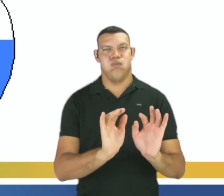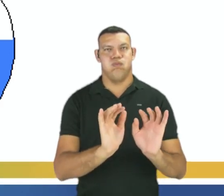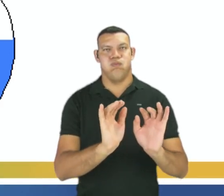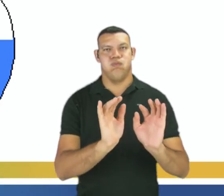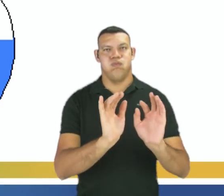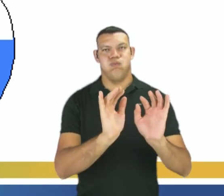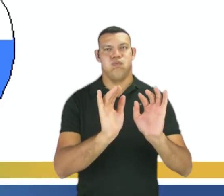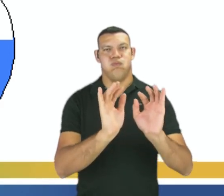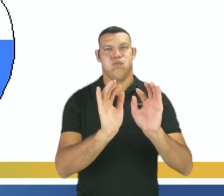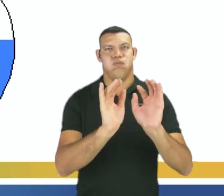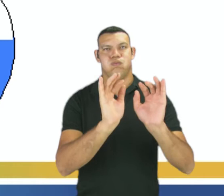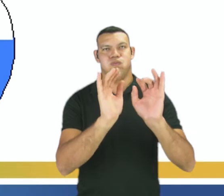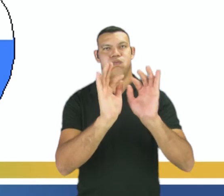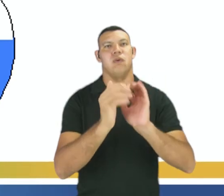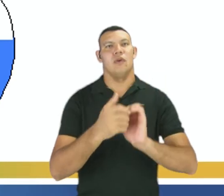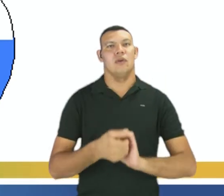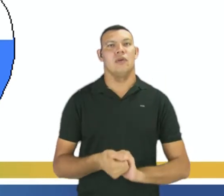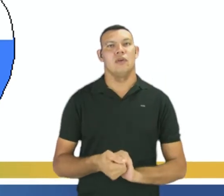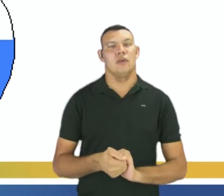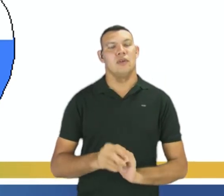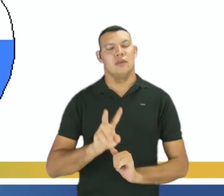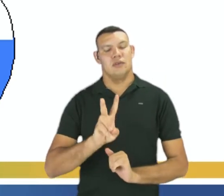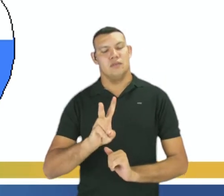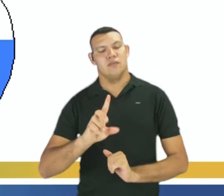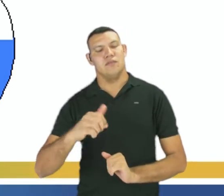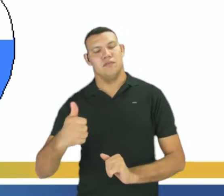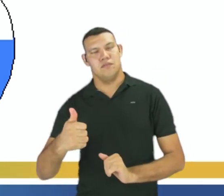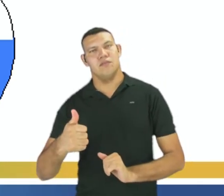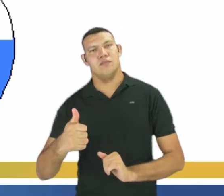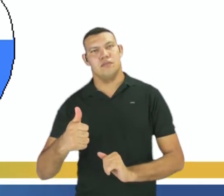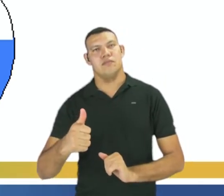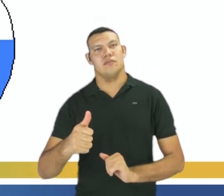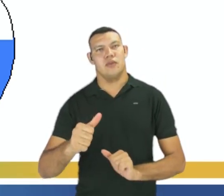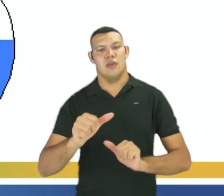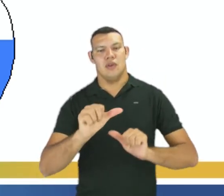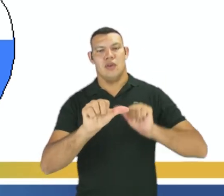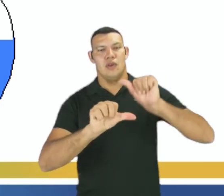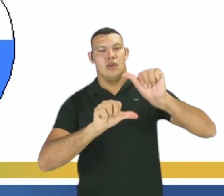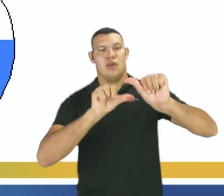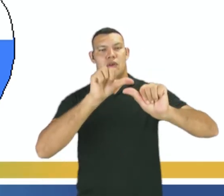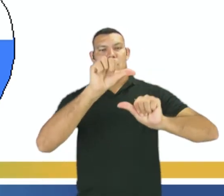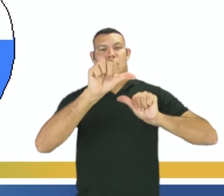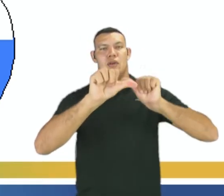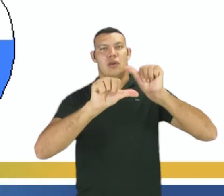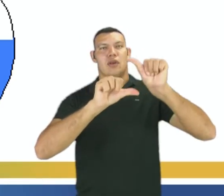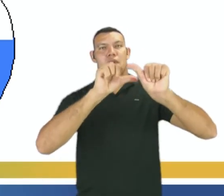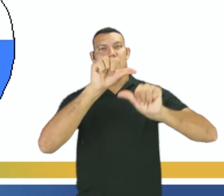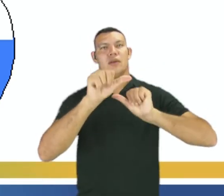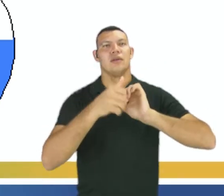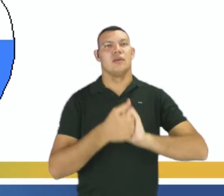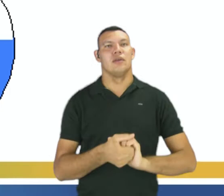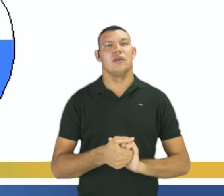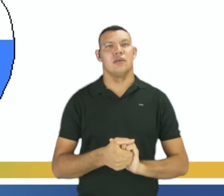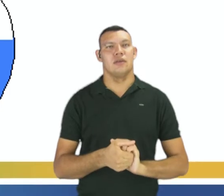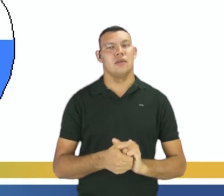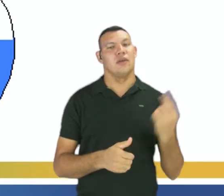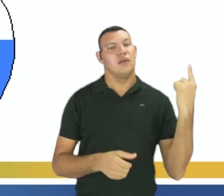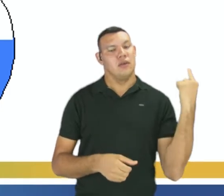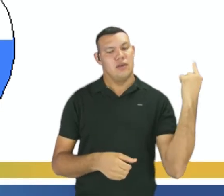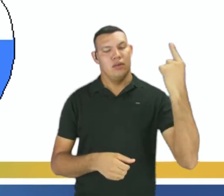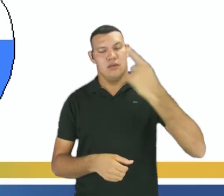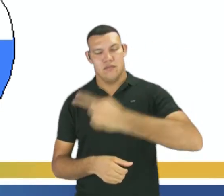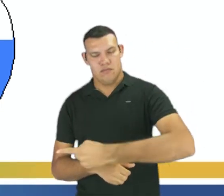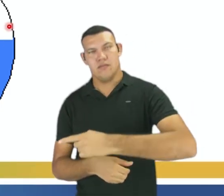A evaporação. Água no estado líquido, transformando em estado gasoso. Então, essa é a reação direta.